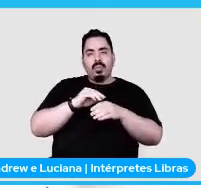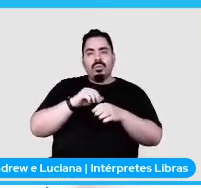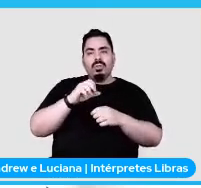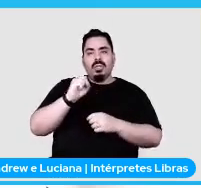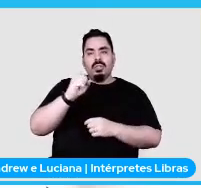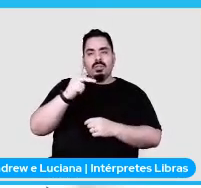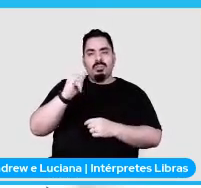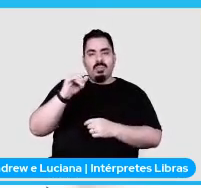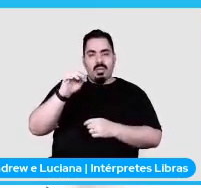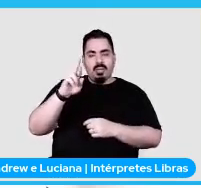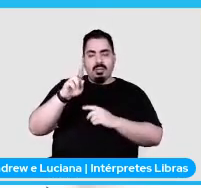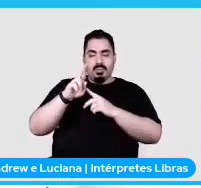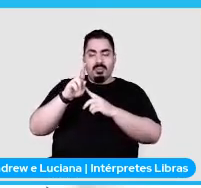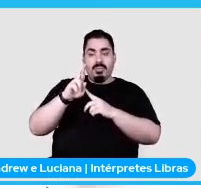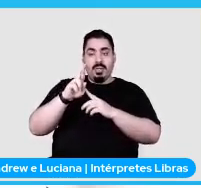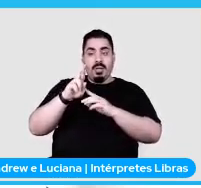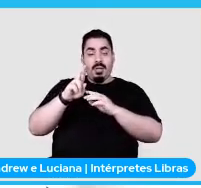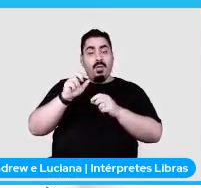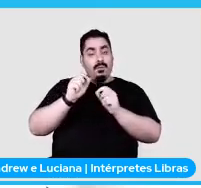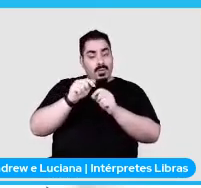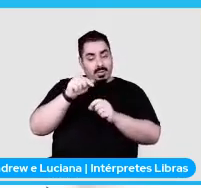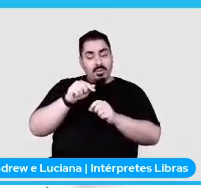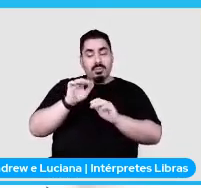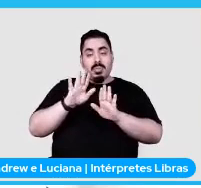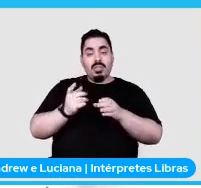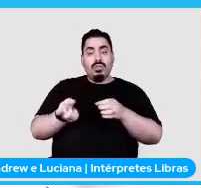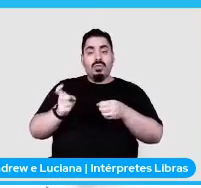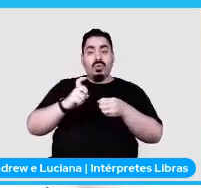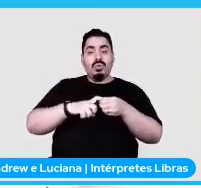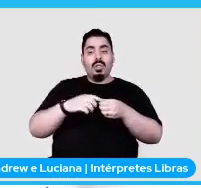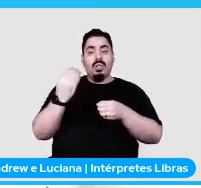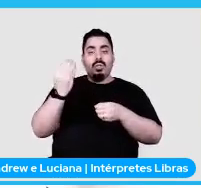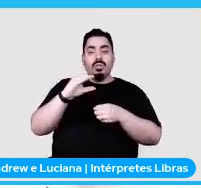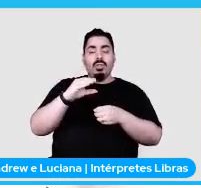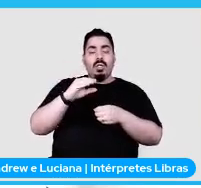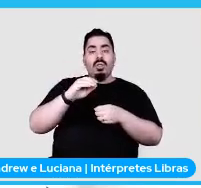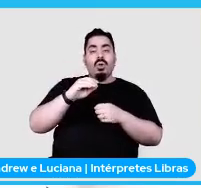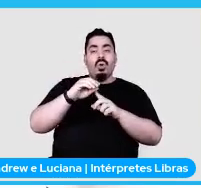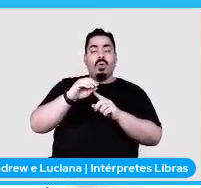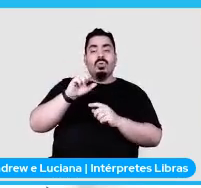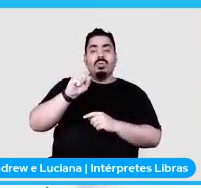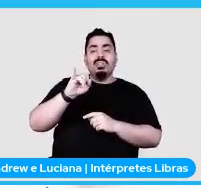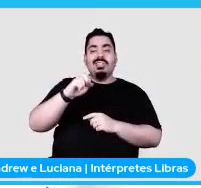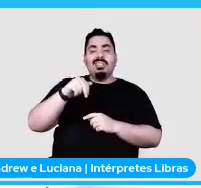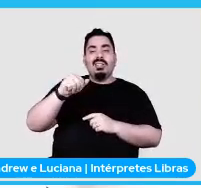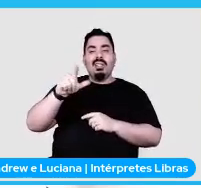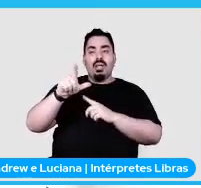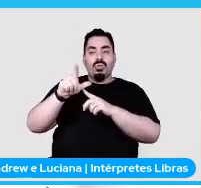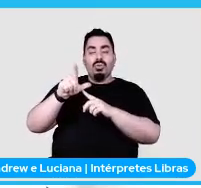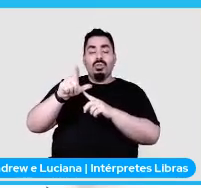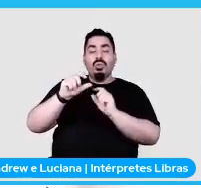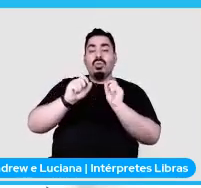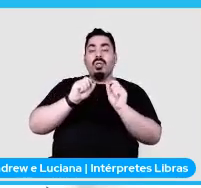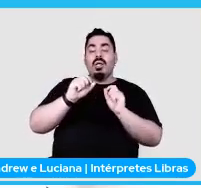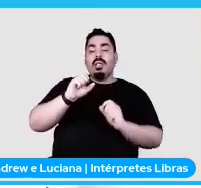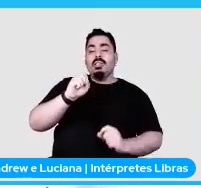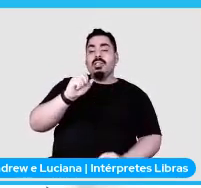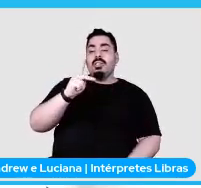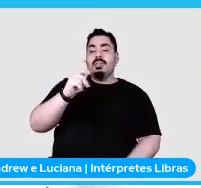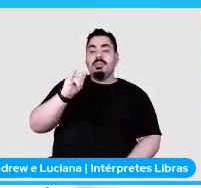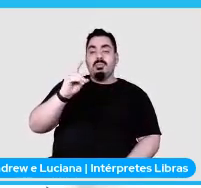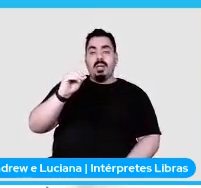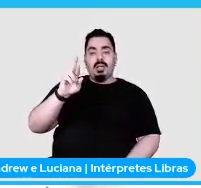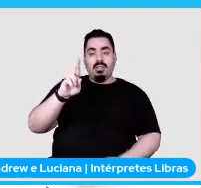só que antes de retornar a ela, eu atribuí um sinal de spider-opened. Aqui, spider-opened. E eu